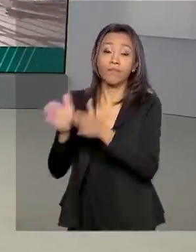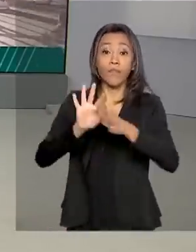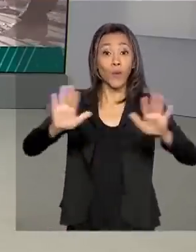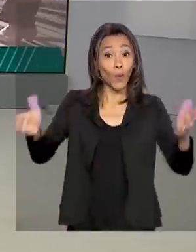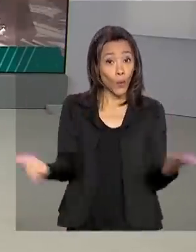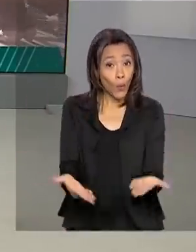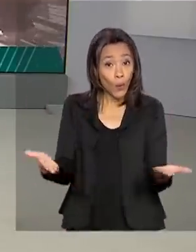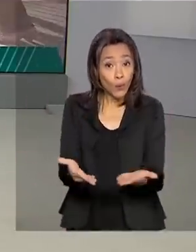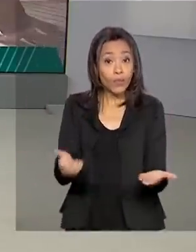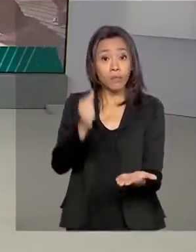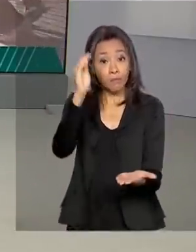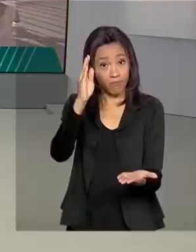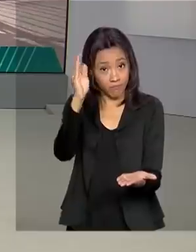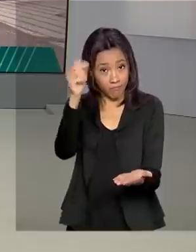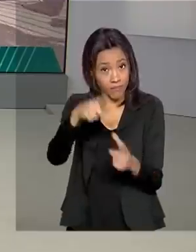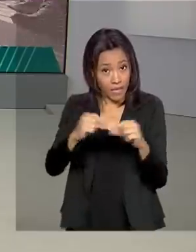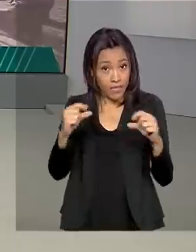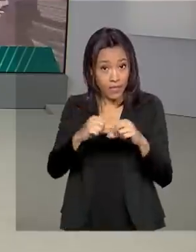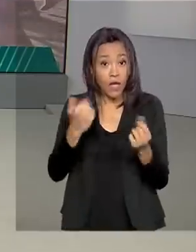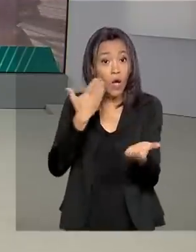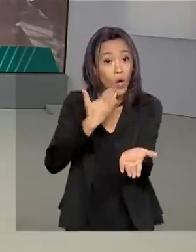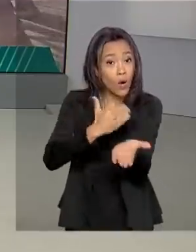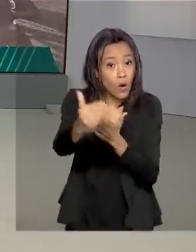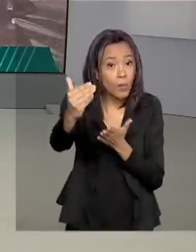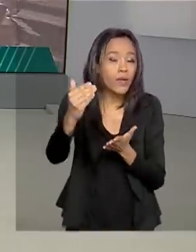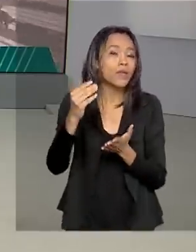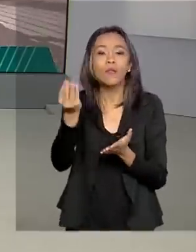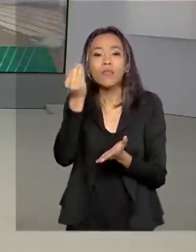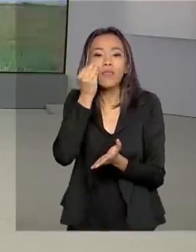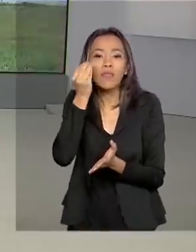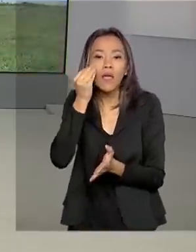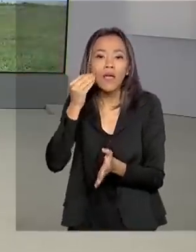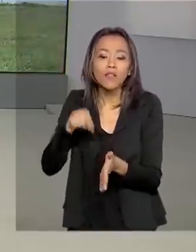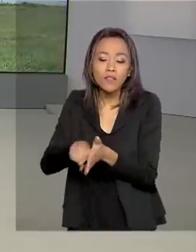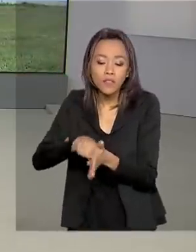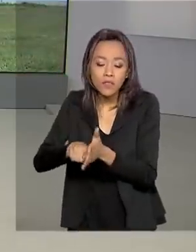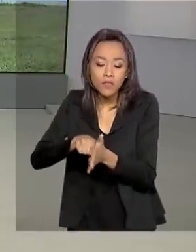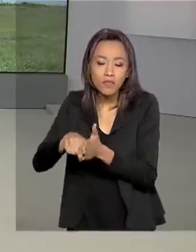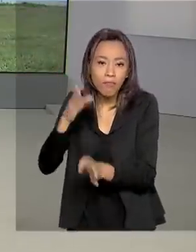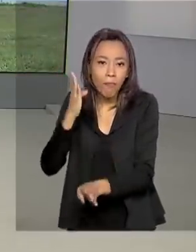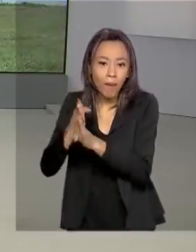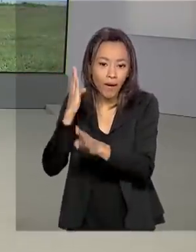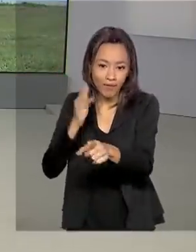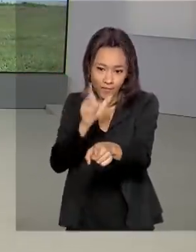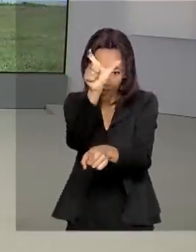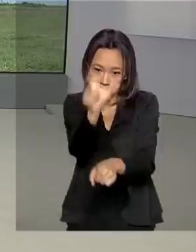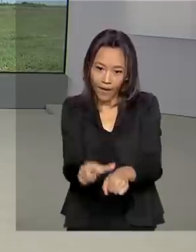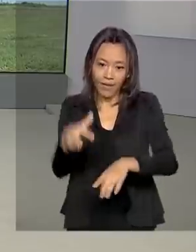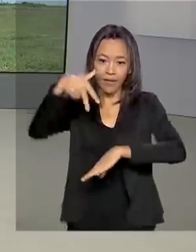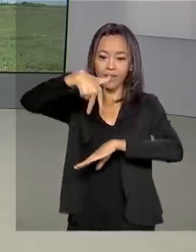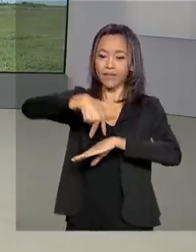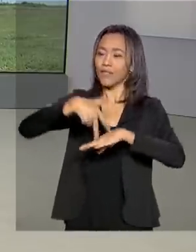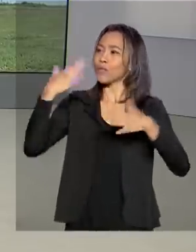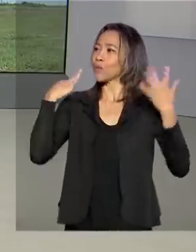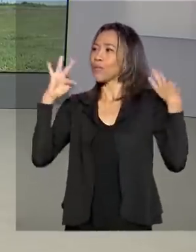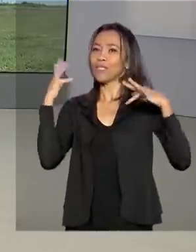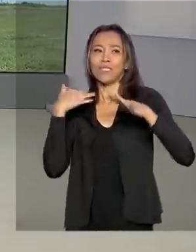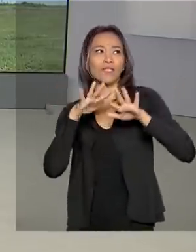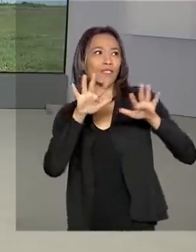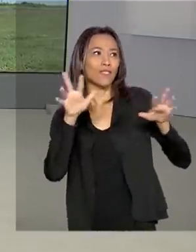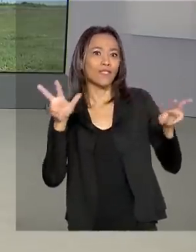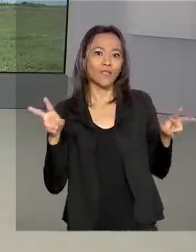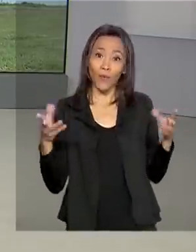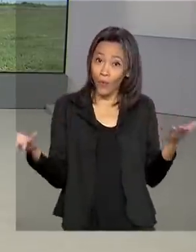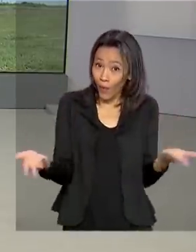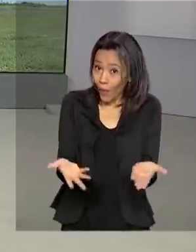em Brasília a testagem para a Covid-19. Vamos falar então com a repórter Márcia Fernandes, que está em um dos pontos turísticos de Brasília, porque hoje,